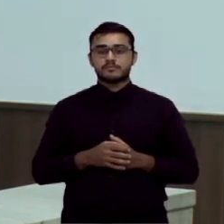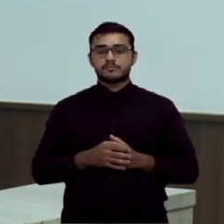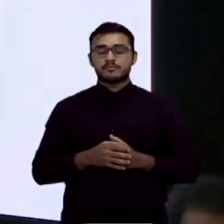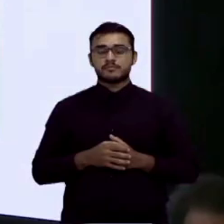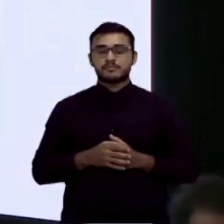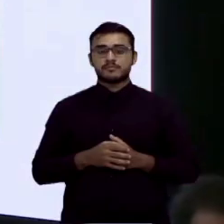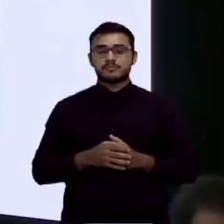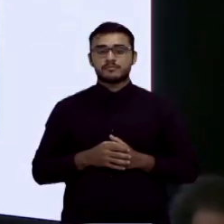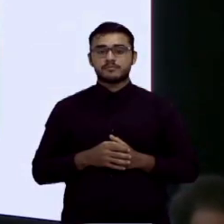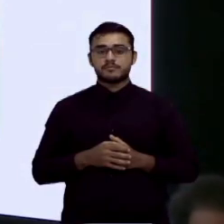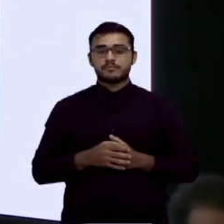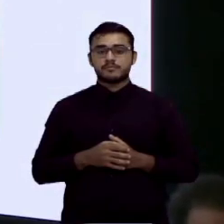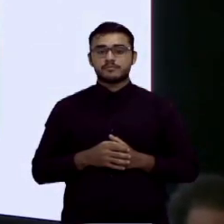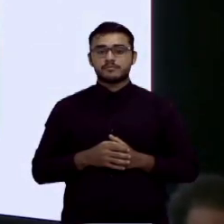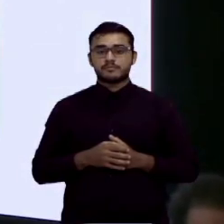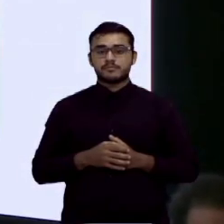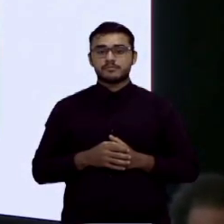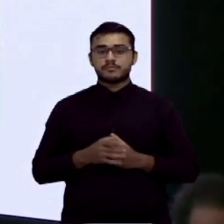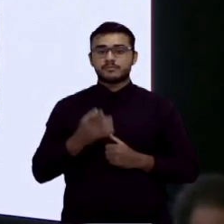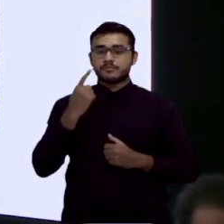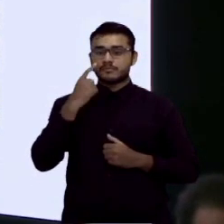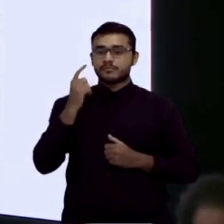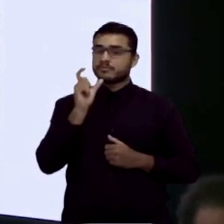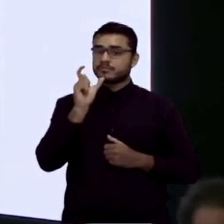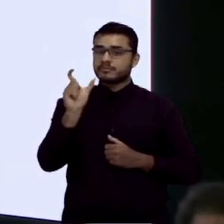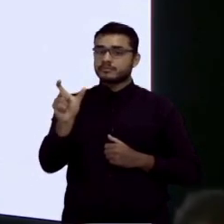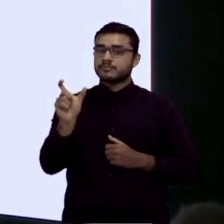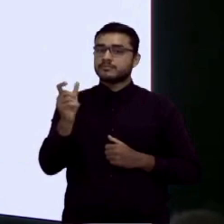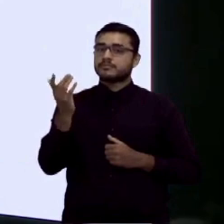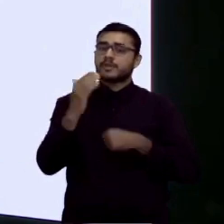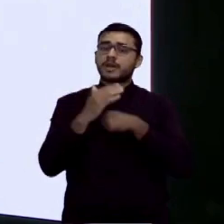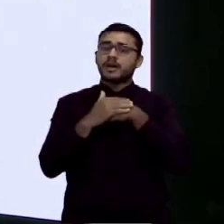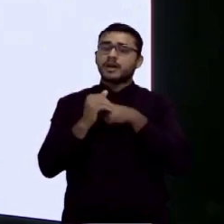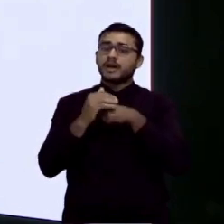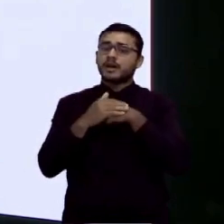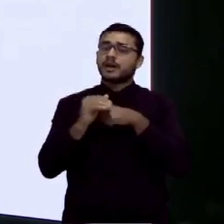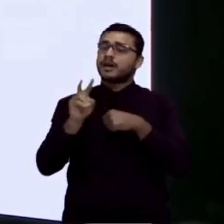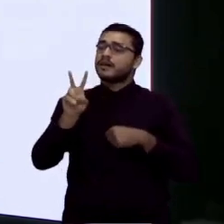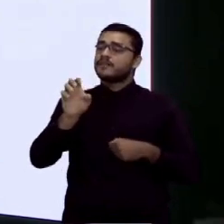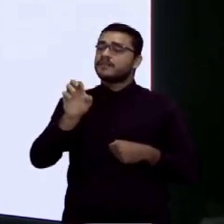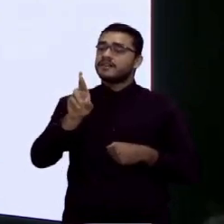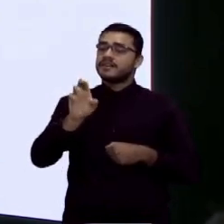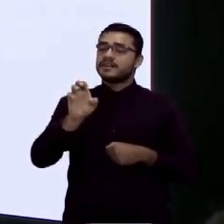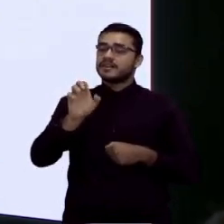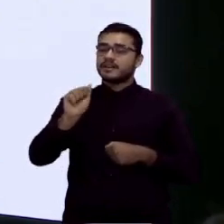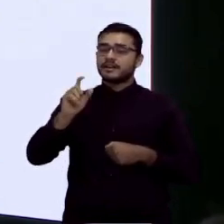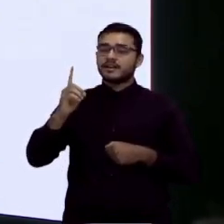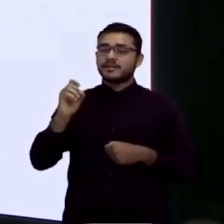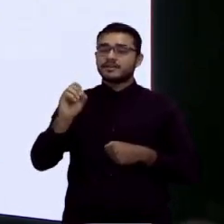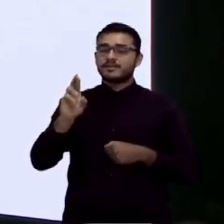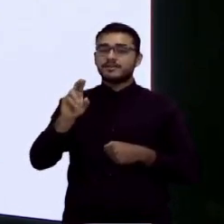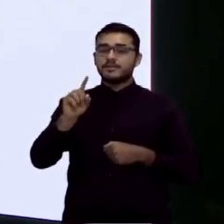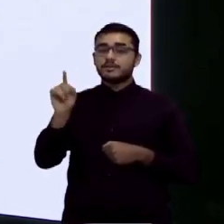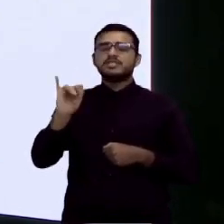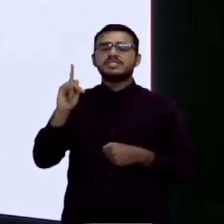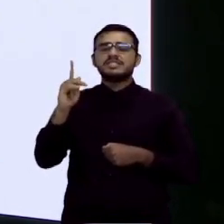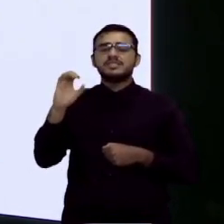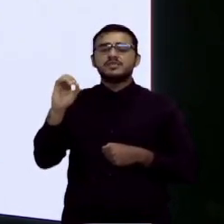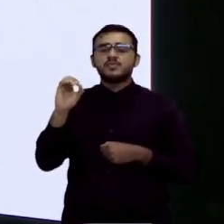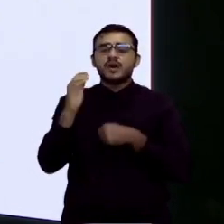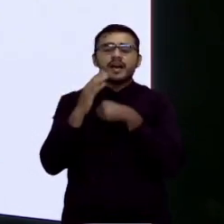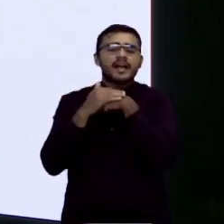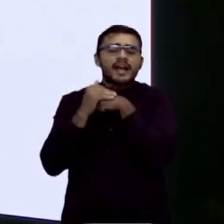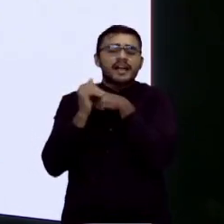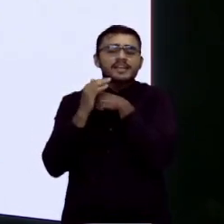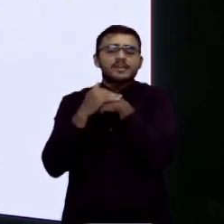Ferrusso lhe chamou de vereadorzinho, foi carinhoso. Foi a forma carinhosa de chamar vereadorzinho.